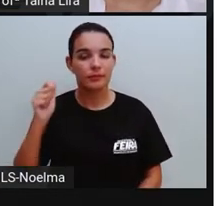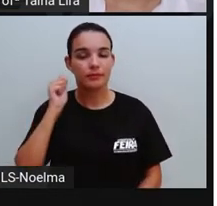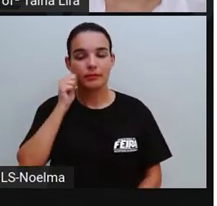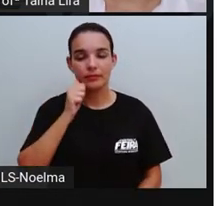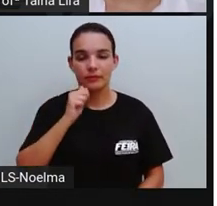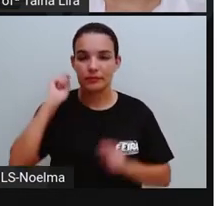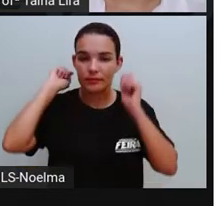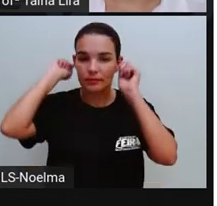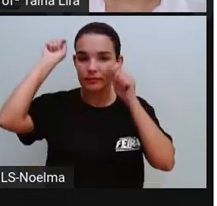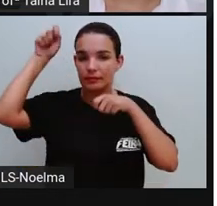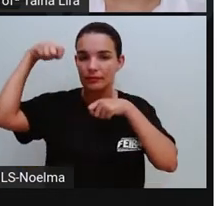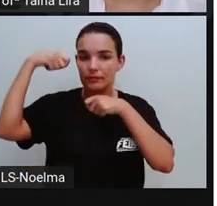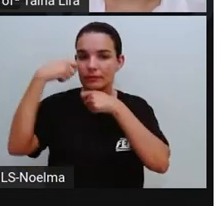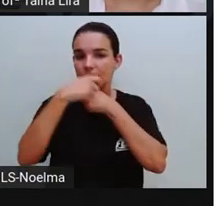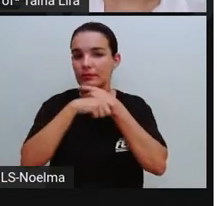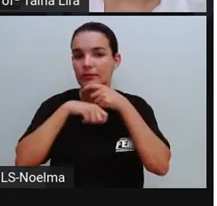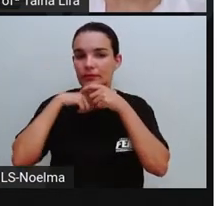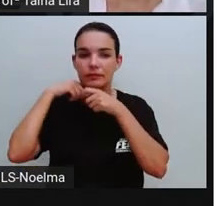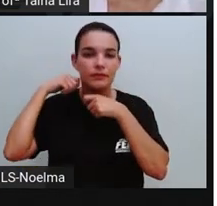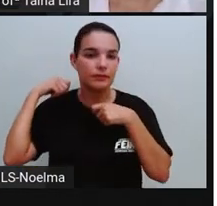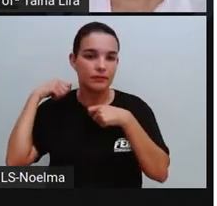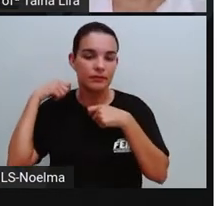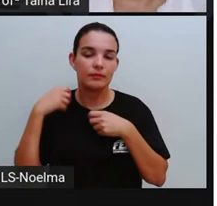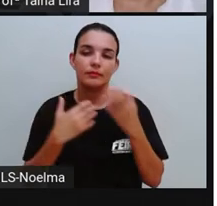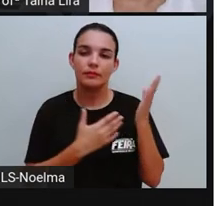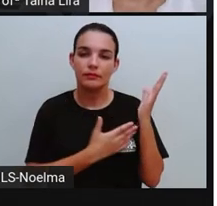essa é a autobiografia de Malala.